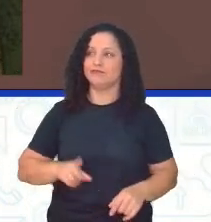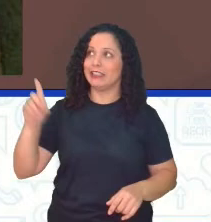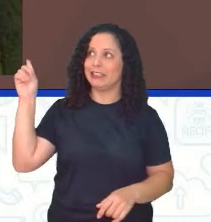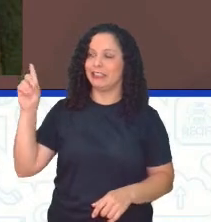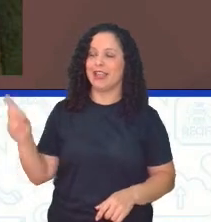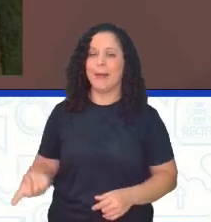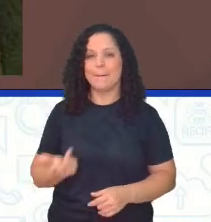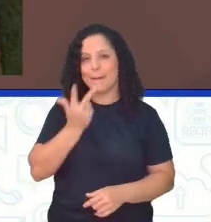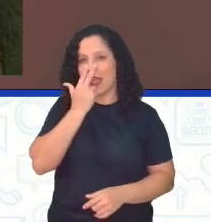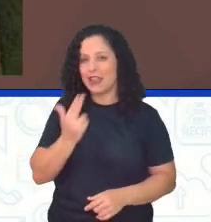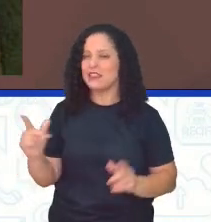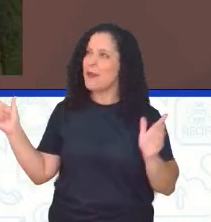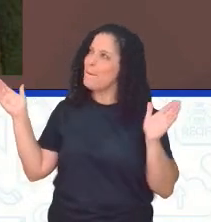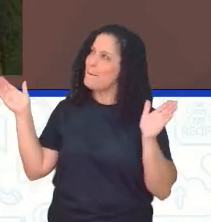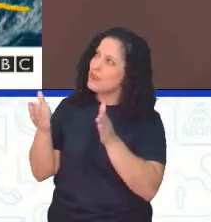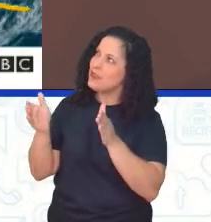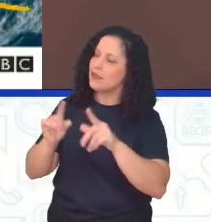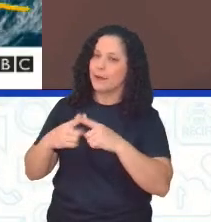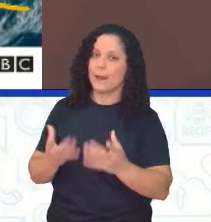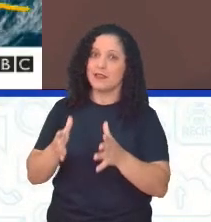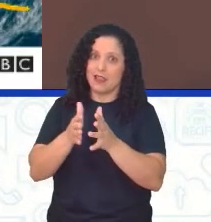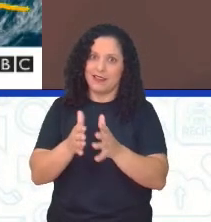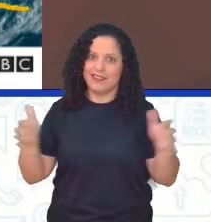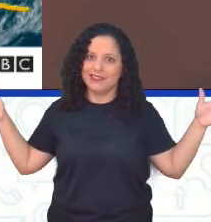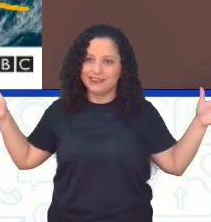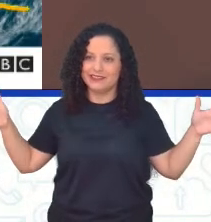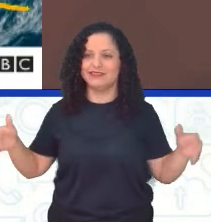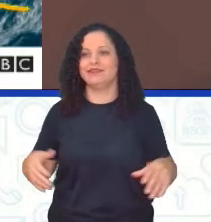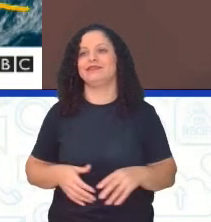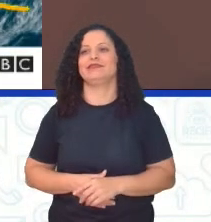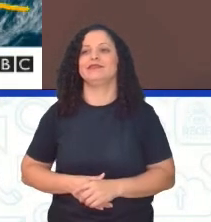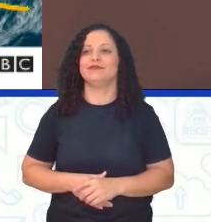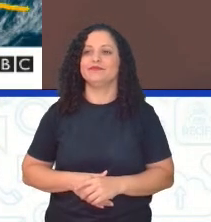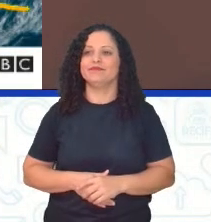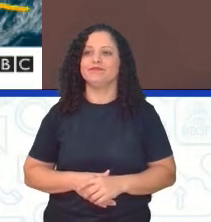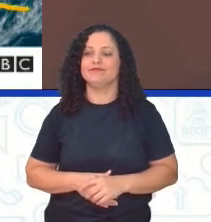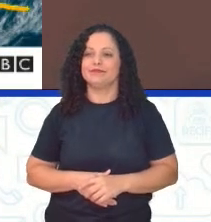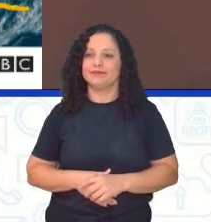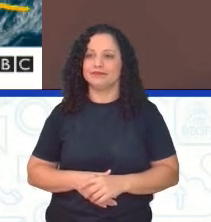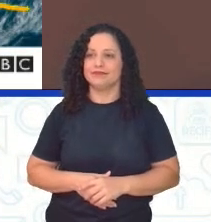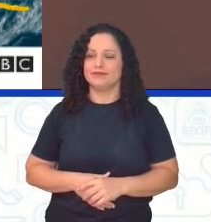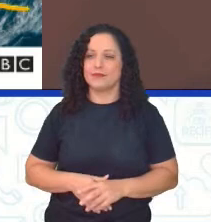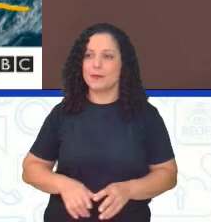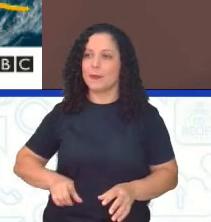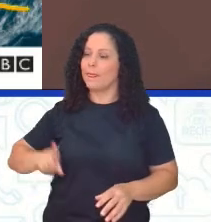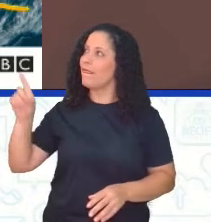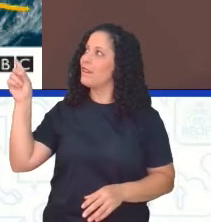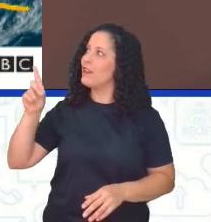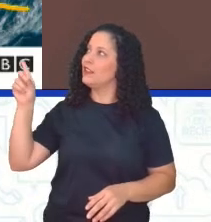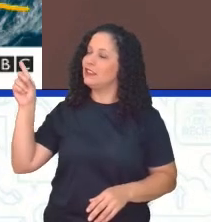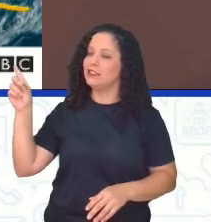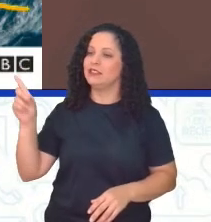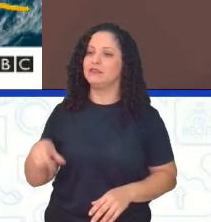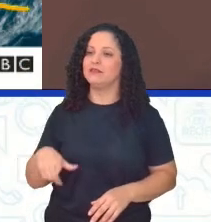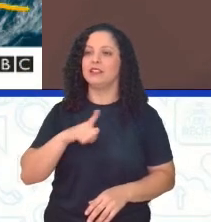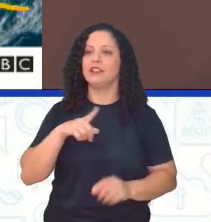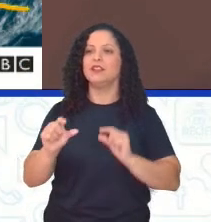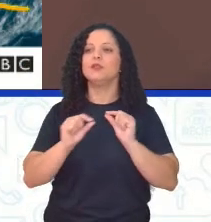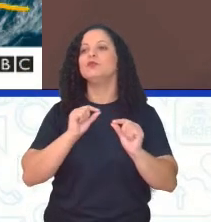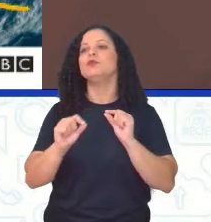perto a gente vê que deve ser bem maior. E aqui, professor Gilson, ó, aqui é onde a gente vai conversar. Nós temos,